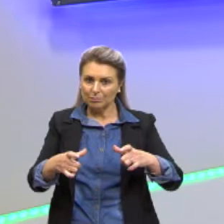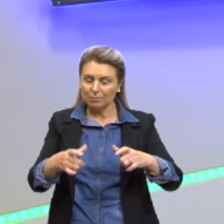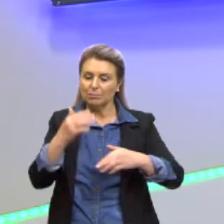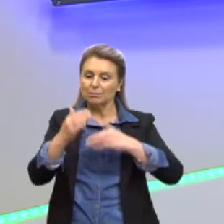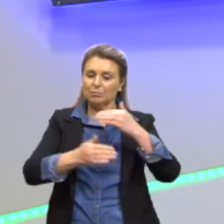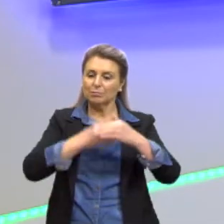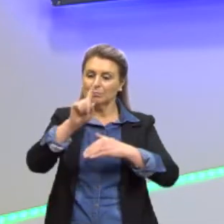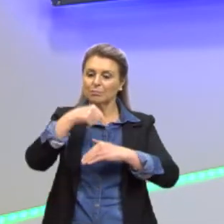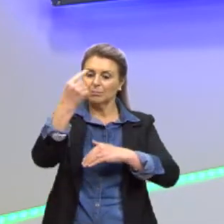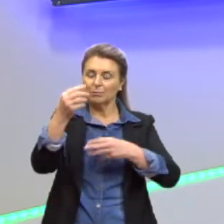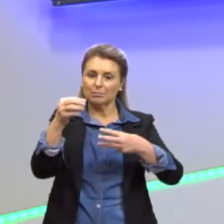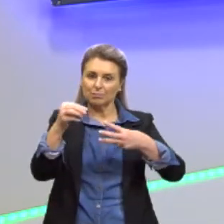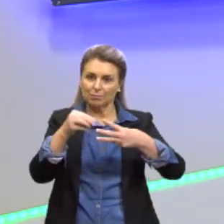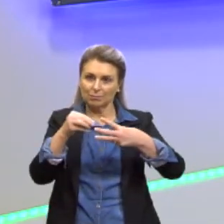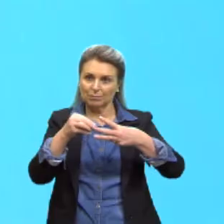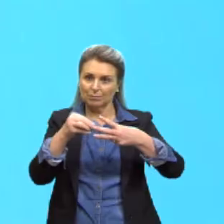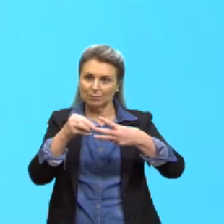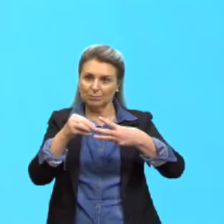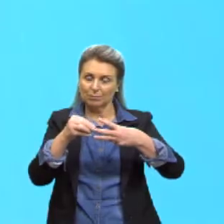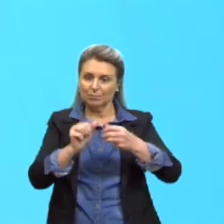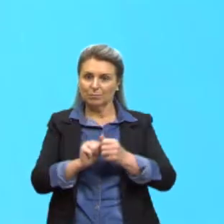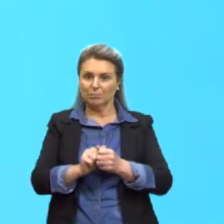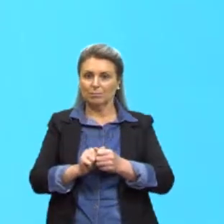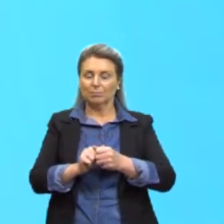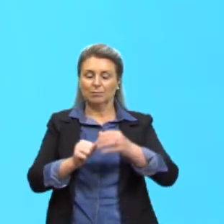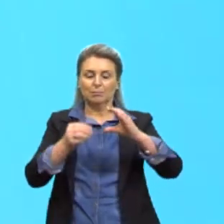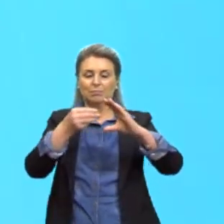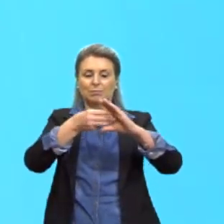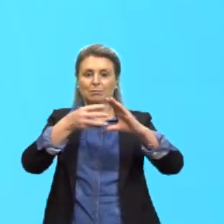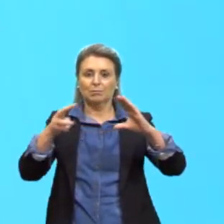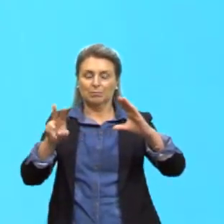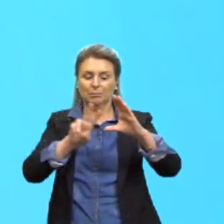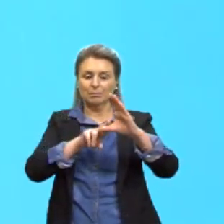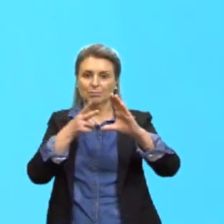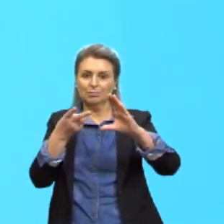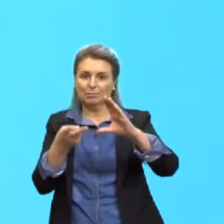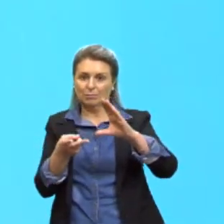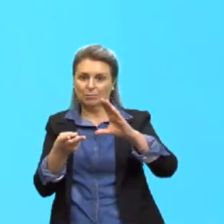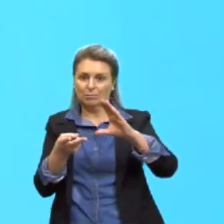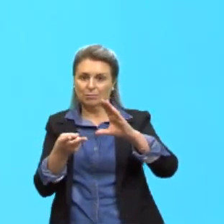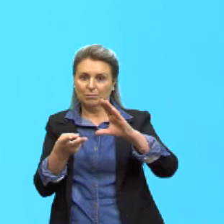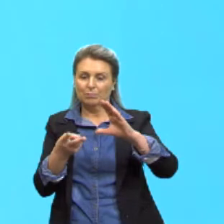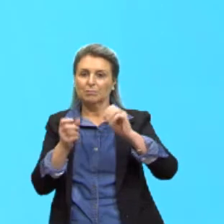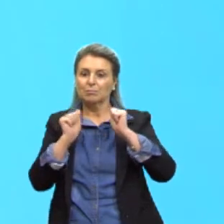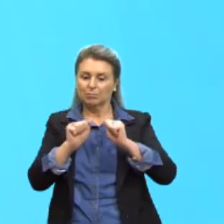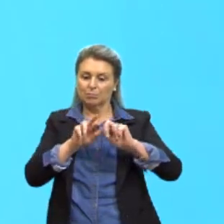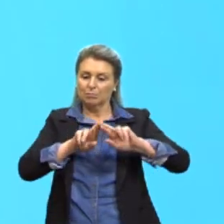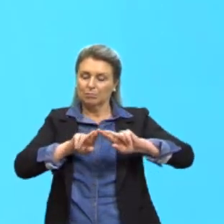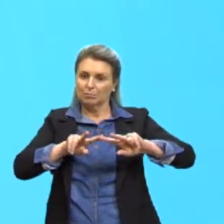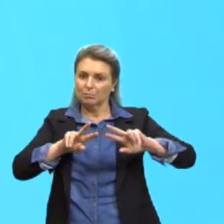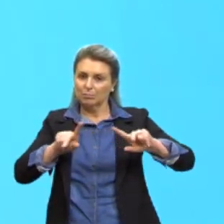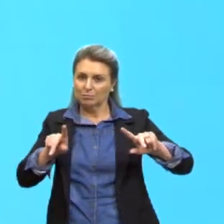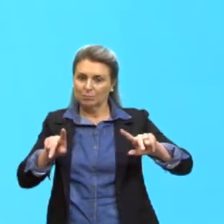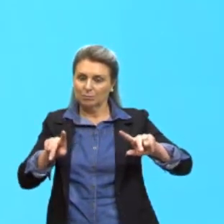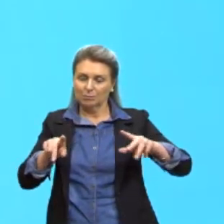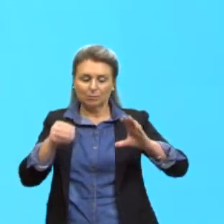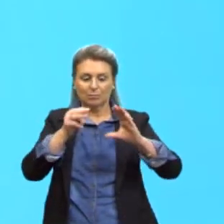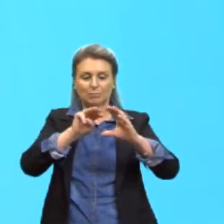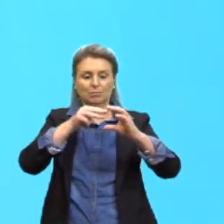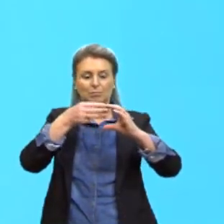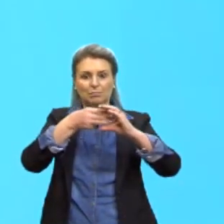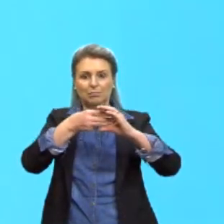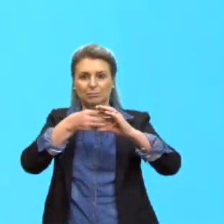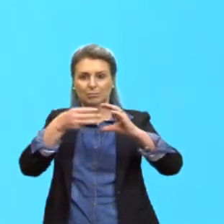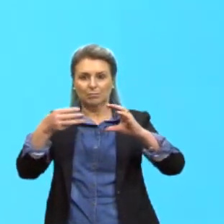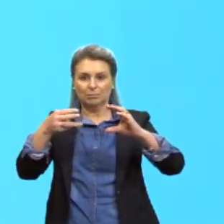Então, essas células-tronco podem se diferenciar em células-tronco, né?